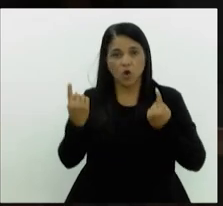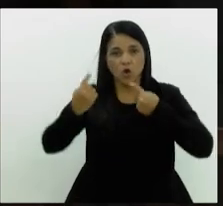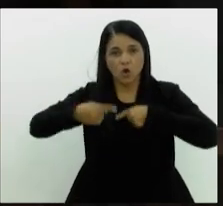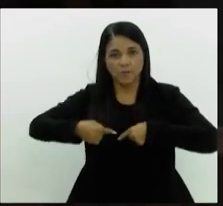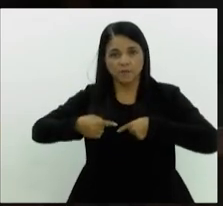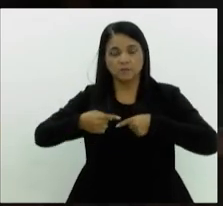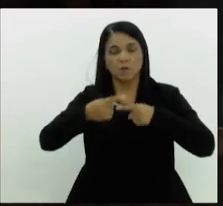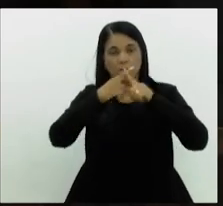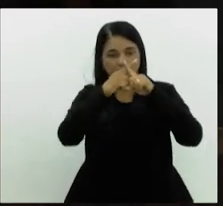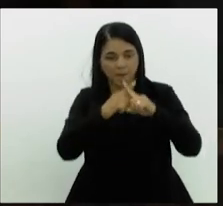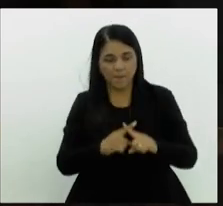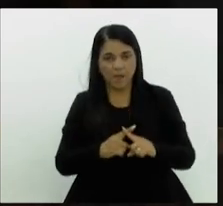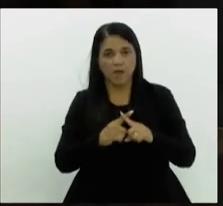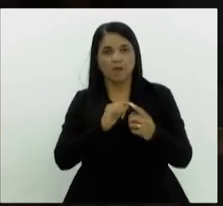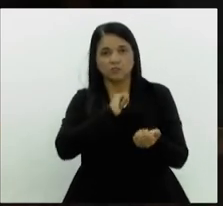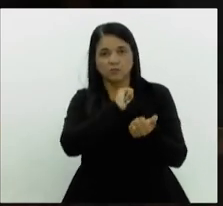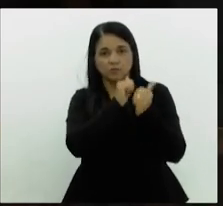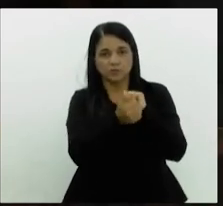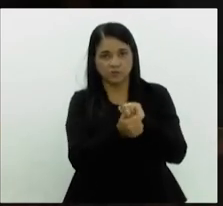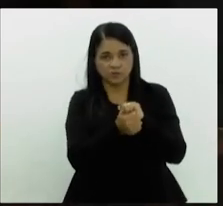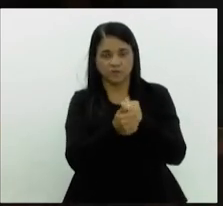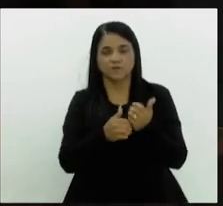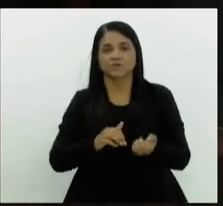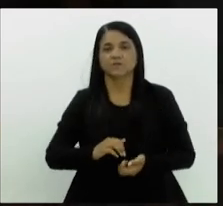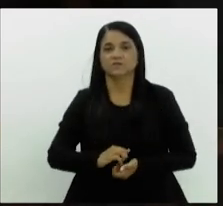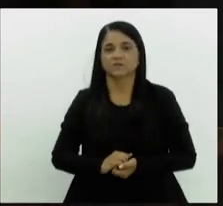esportiva e da outra providência.